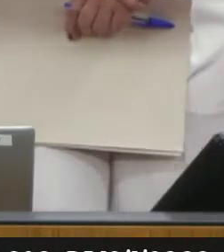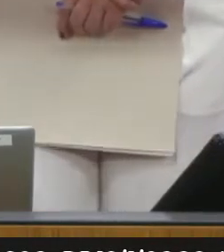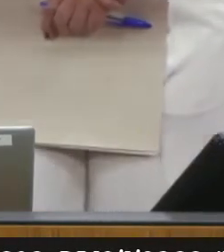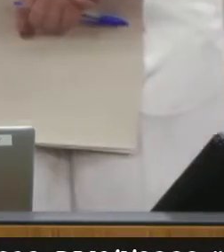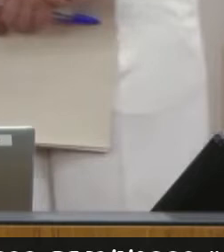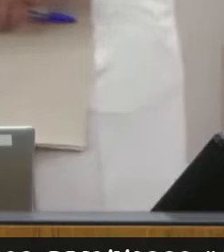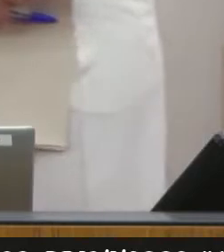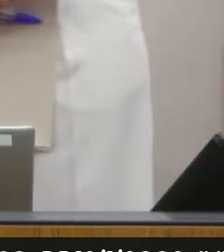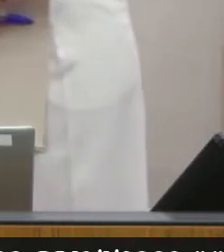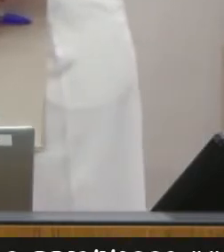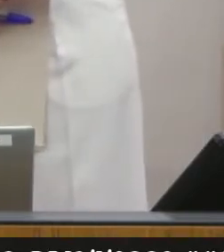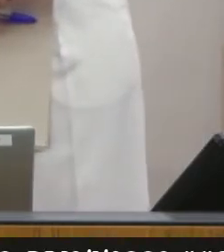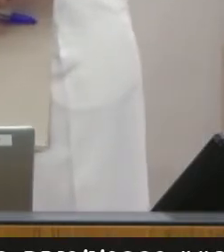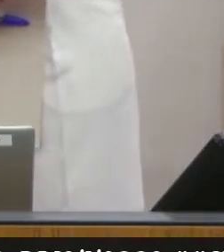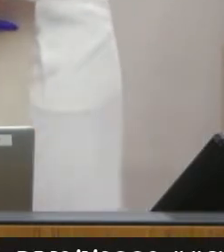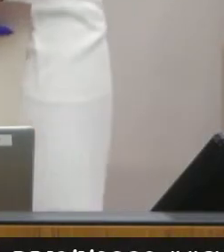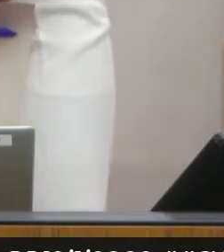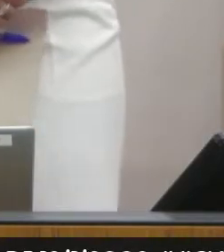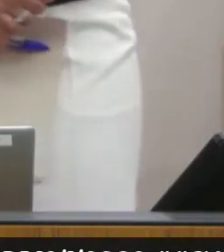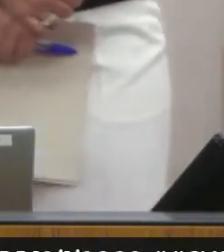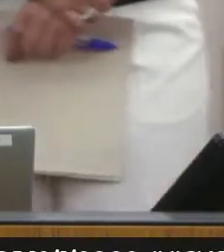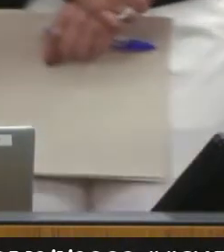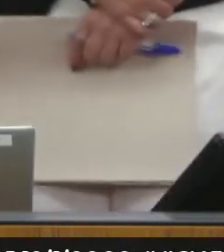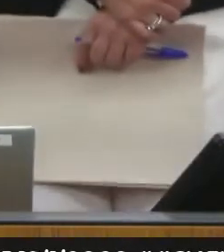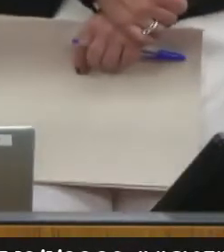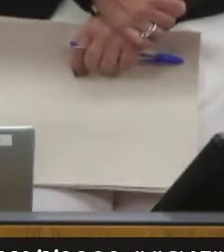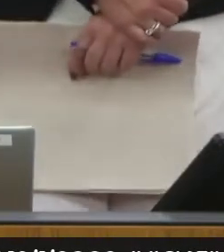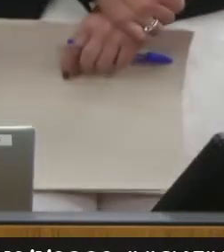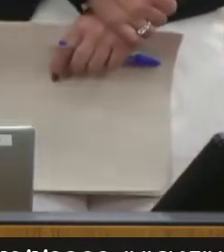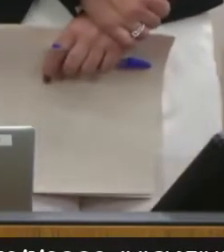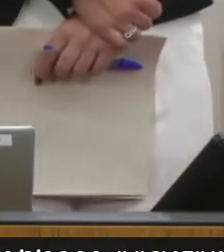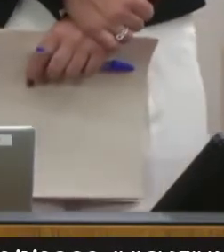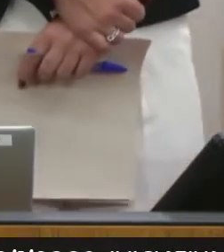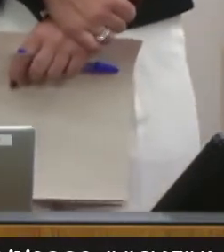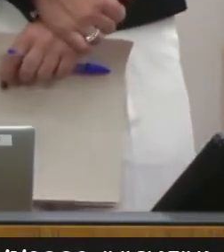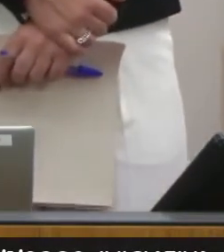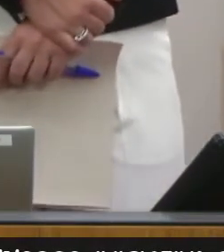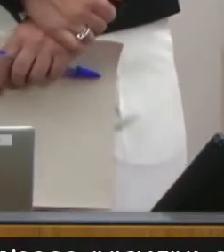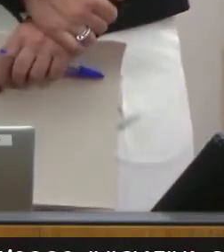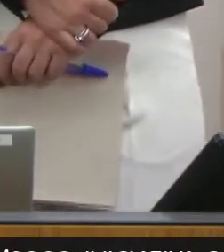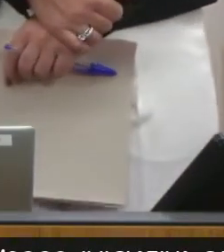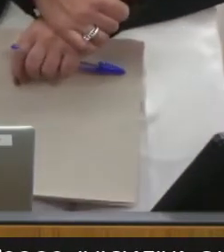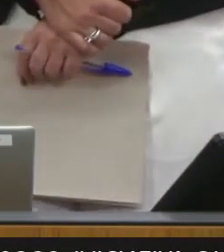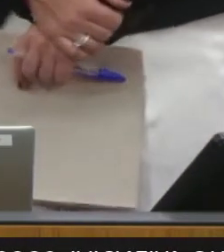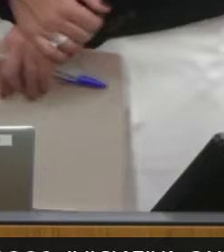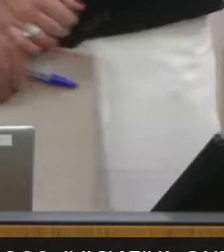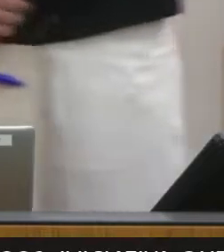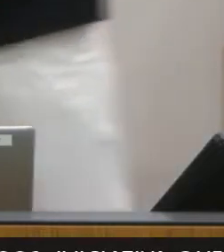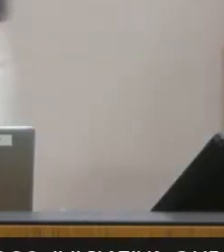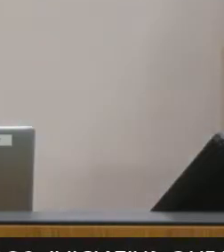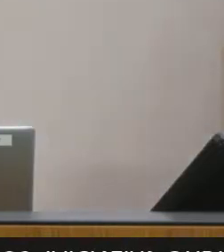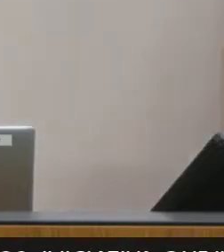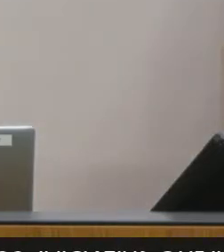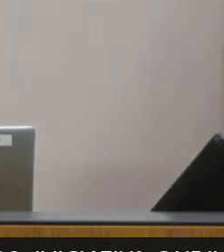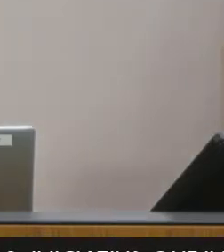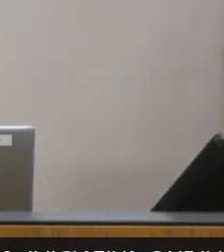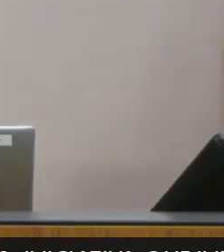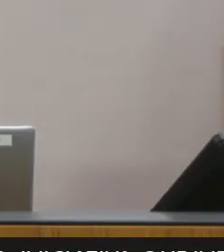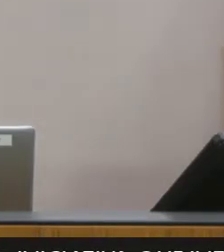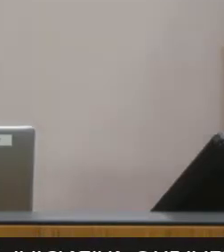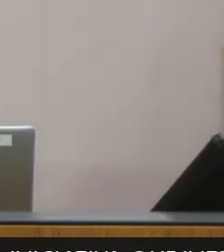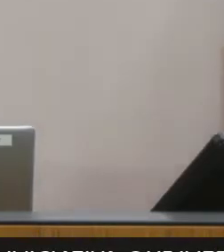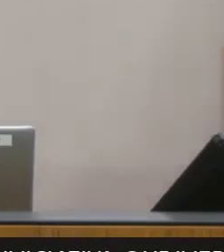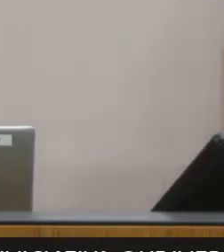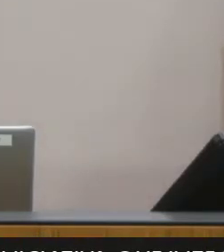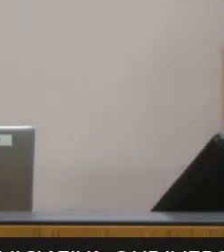mesa José Francisco Fialho, subsecretário da Secretaria de Esporte do